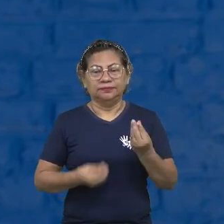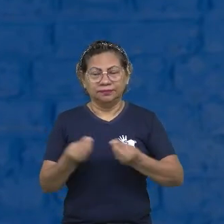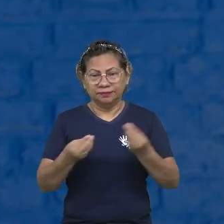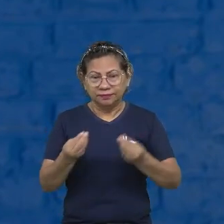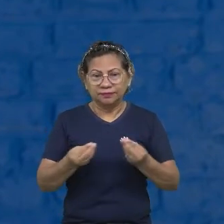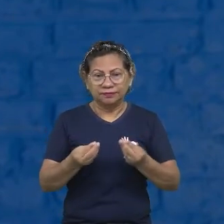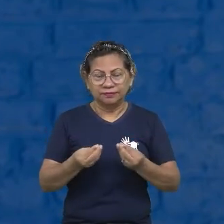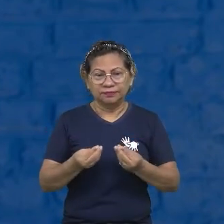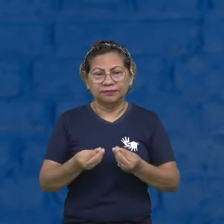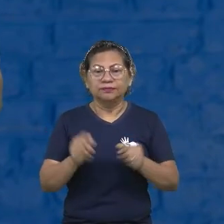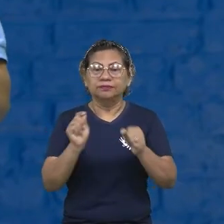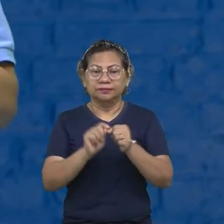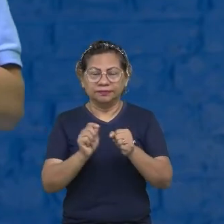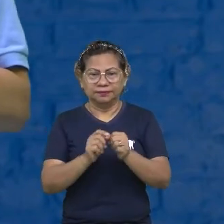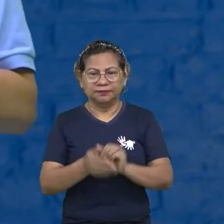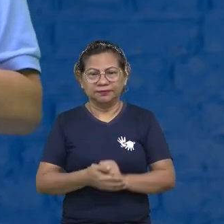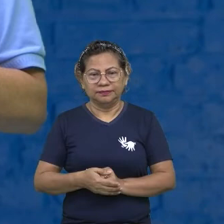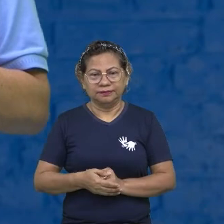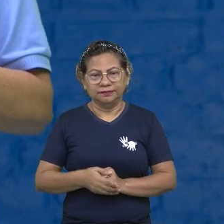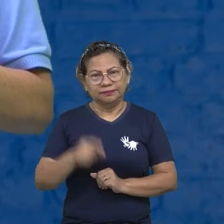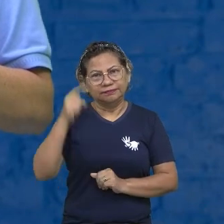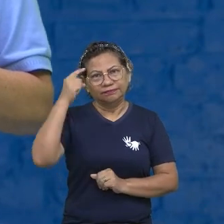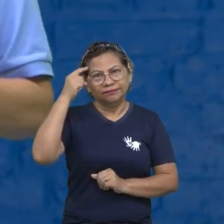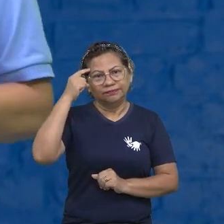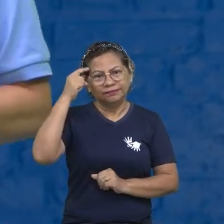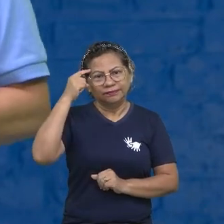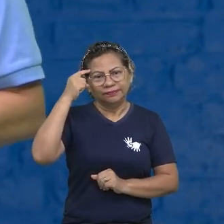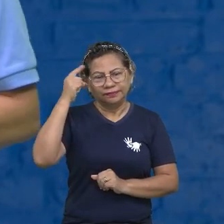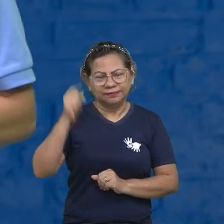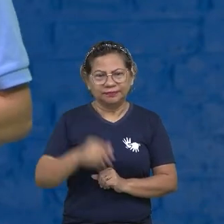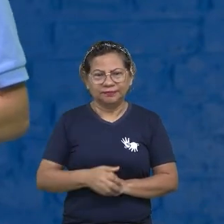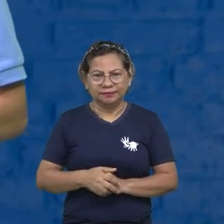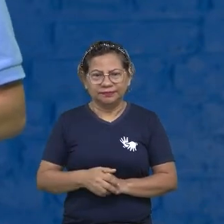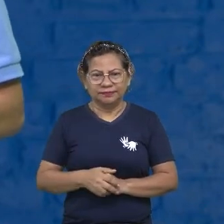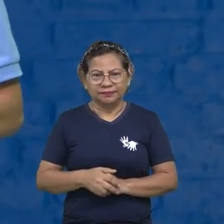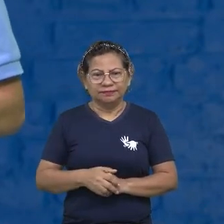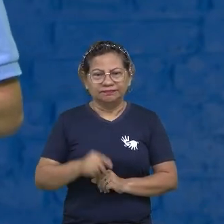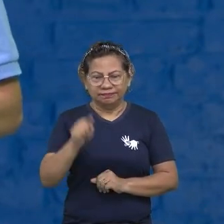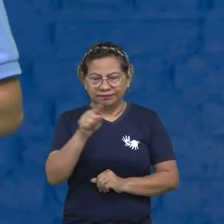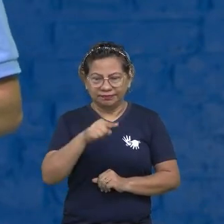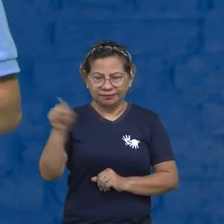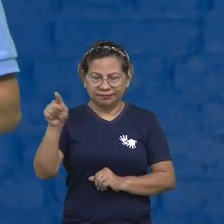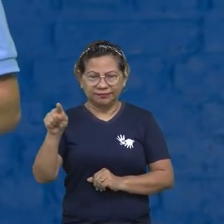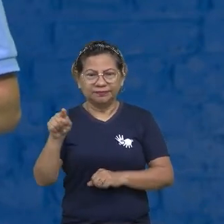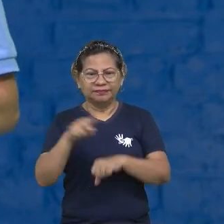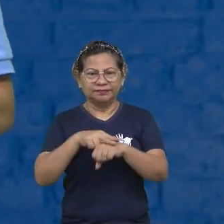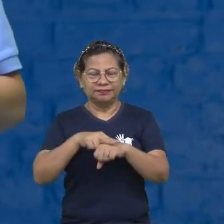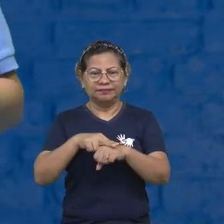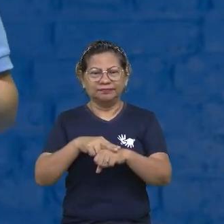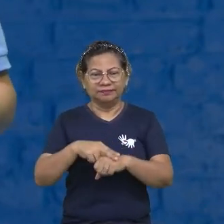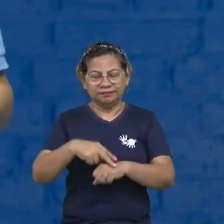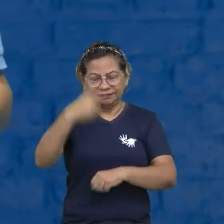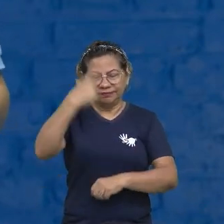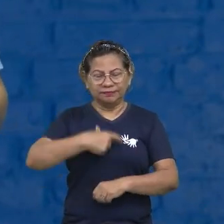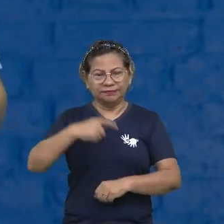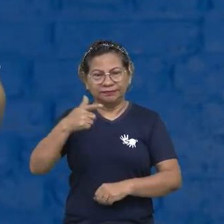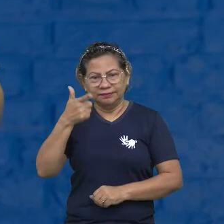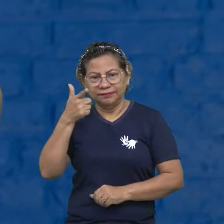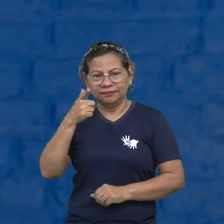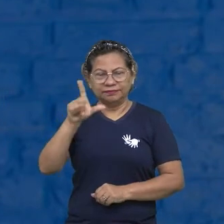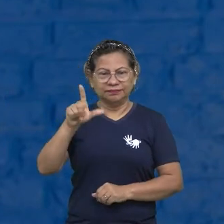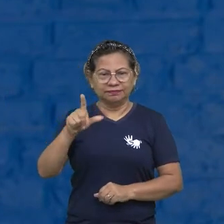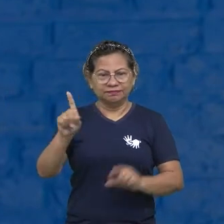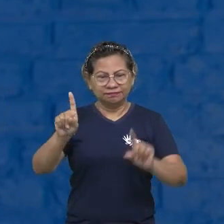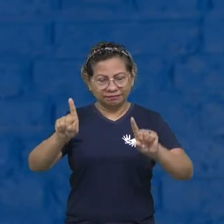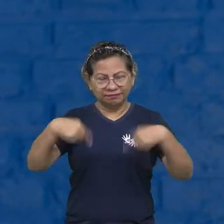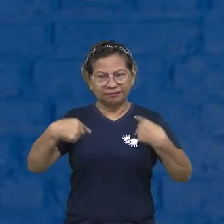Já pensou chegar no final daquele tiquezinho verde, assim, concluído? Eu consegui fazer esse desafio